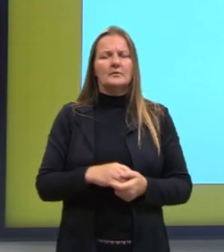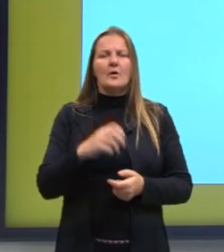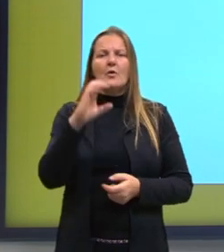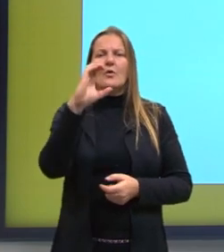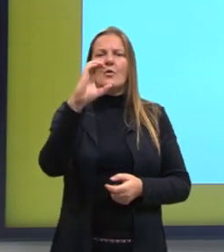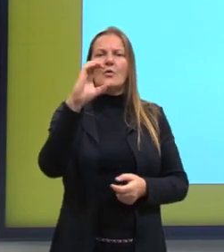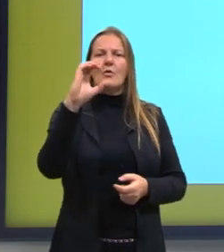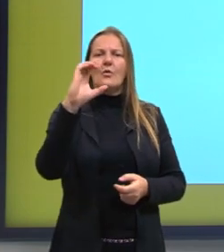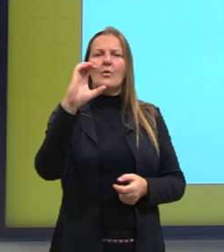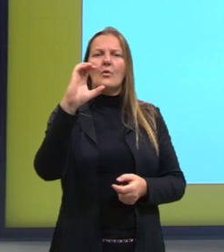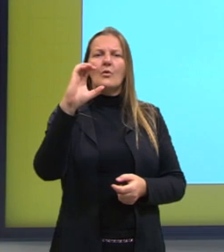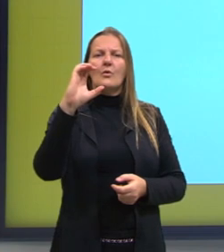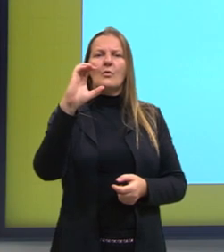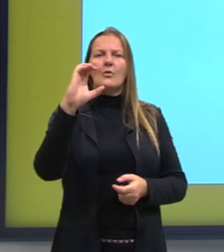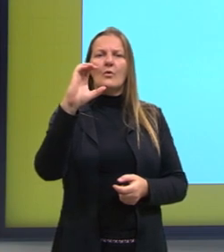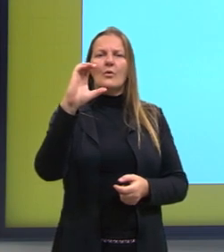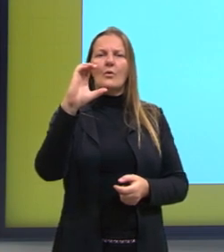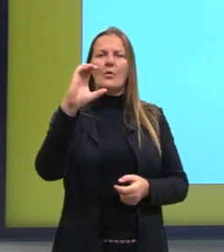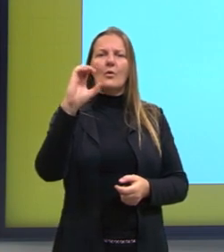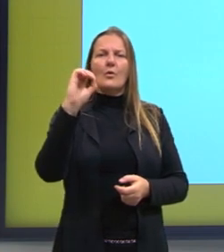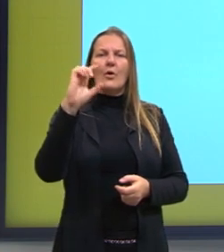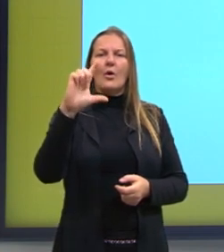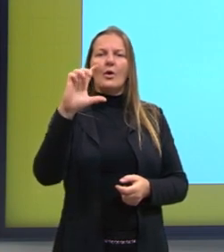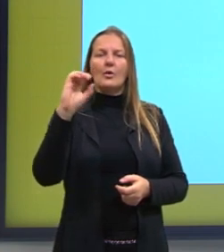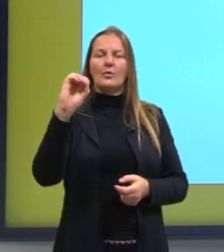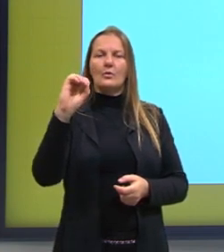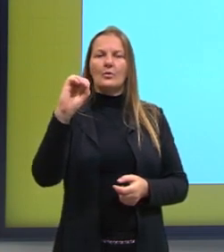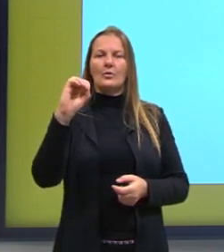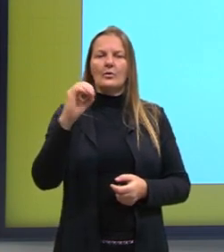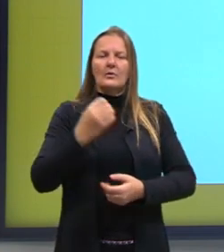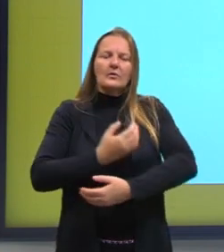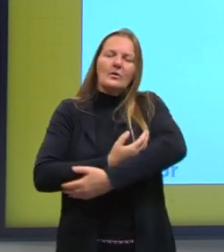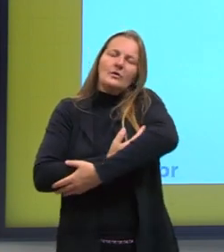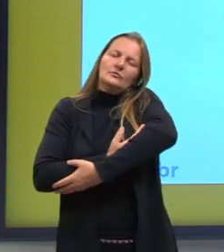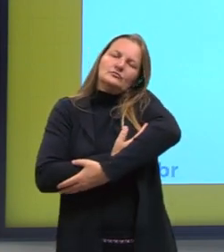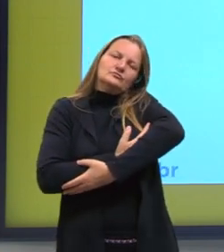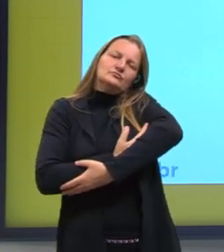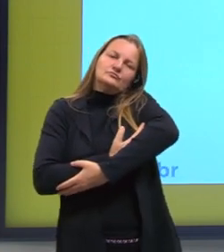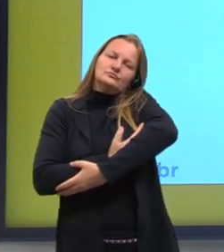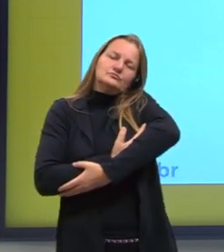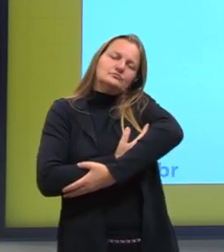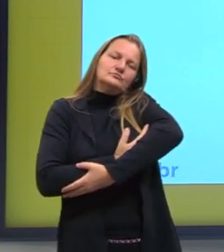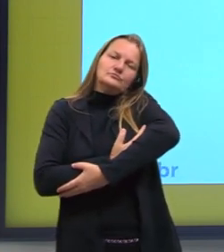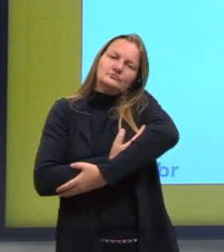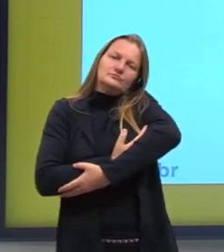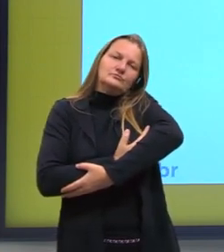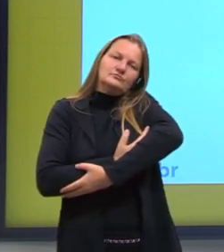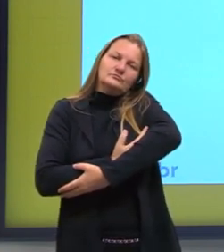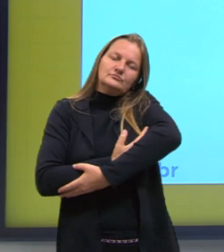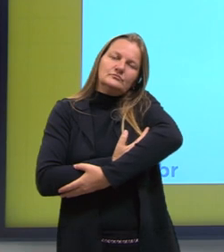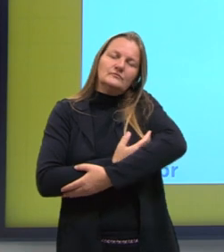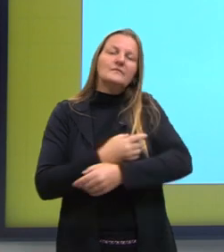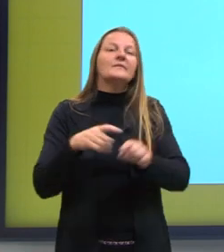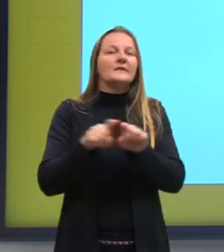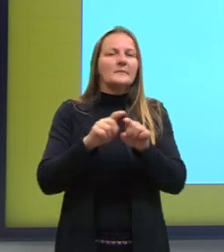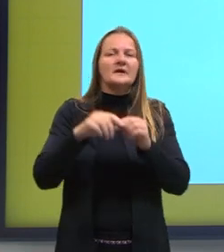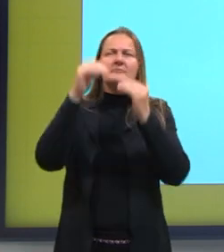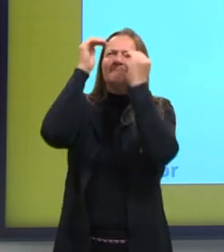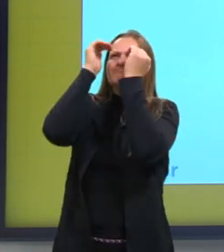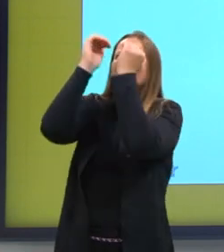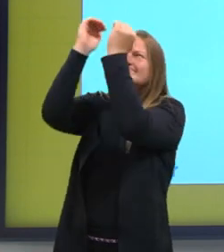colo, esse cuidado da mãe com o filho, e também esse culto a uma divindade. Também são palavras